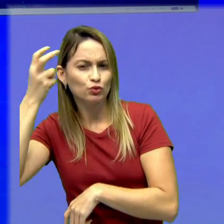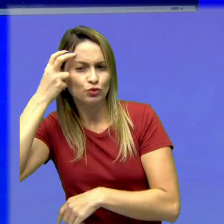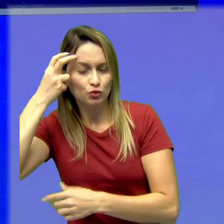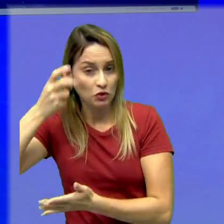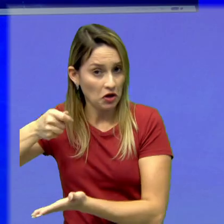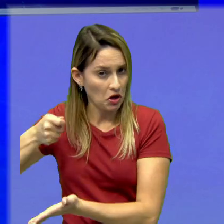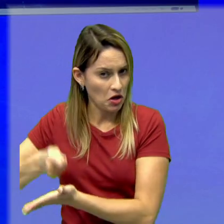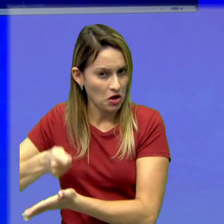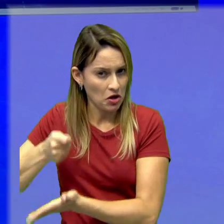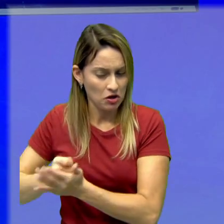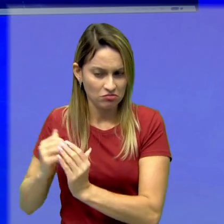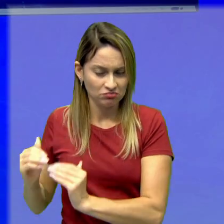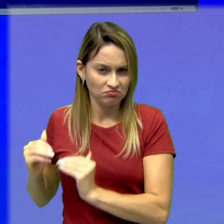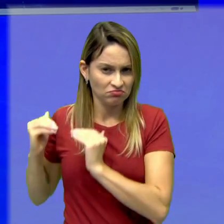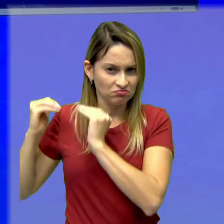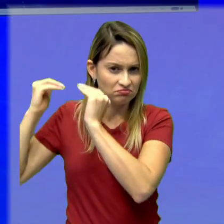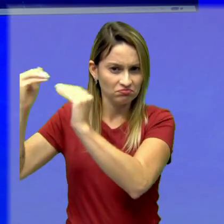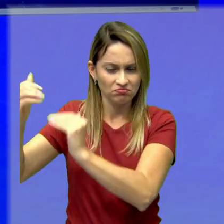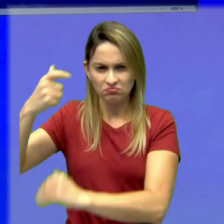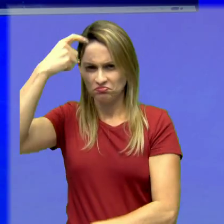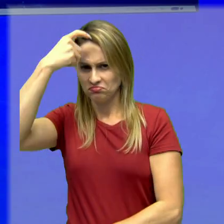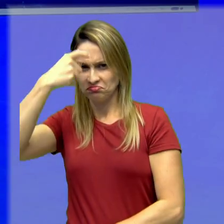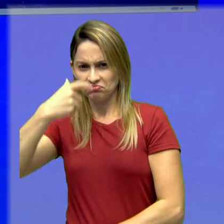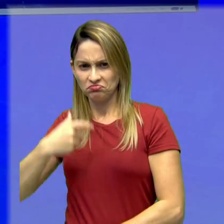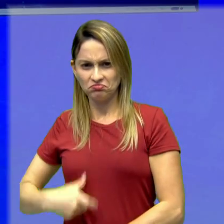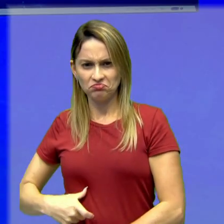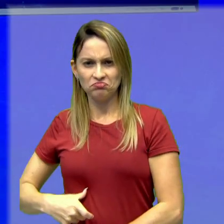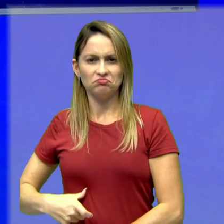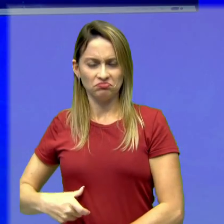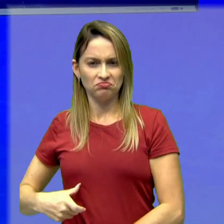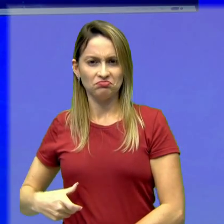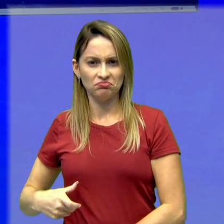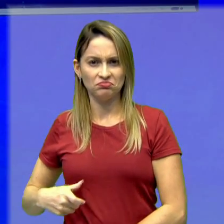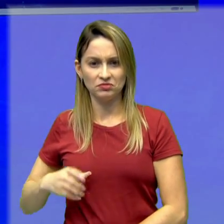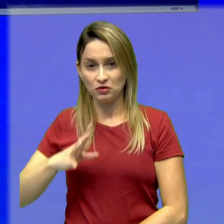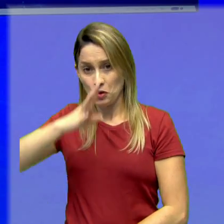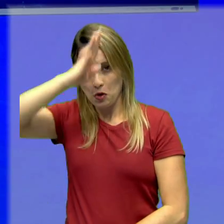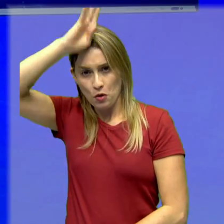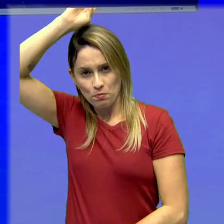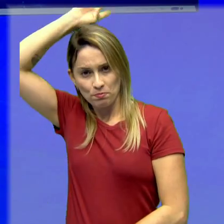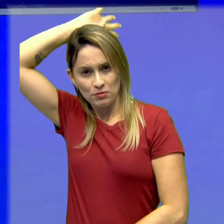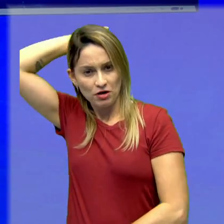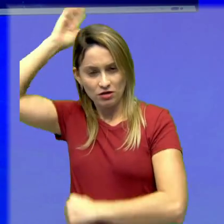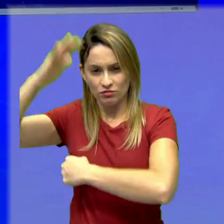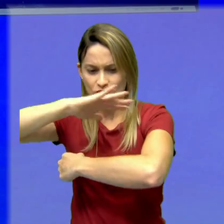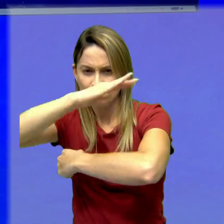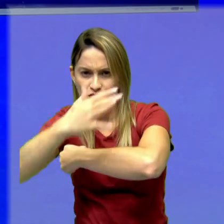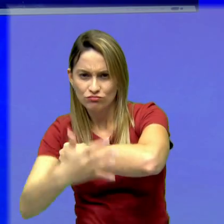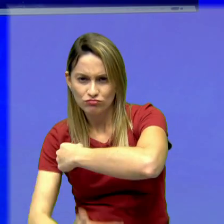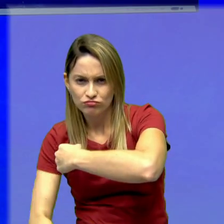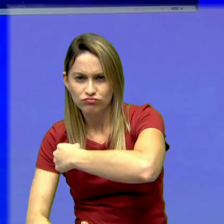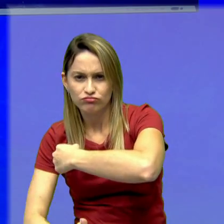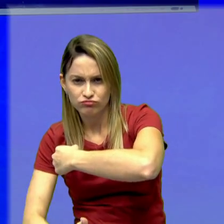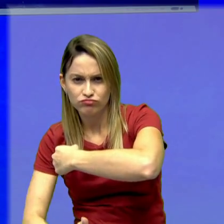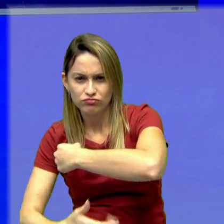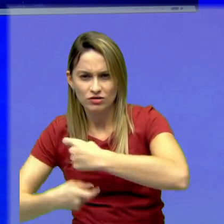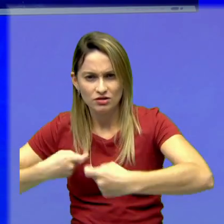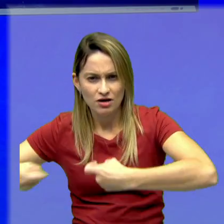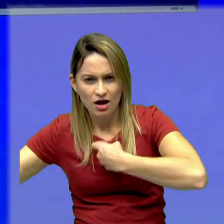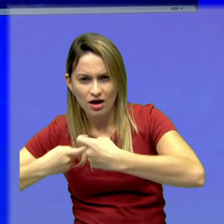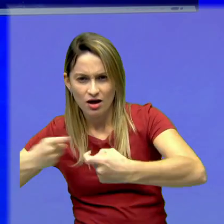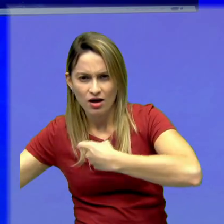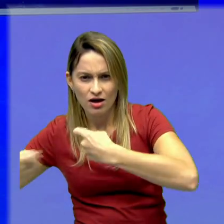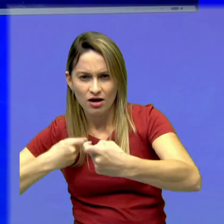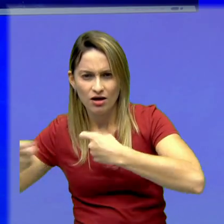autoritária, autocrática, centrada na figura dos sujeitos e dos militares. Então, os guerreiros eram